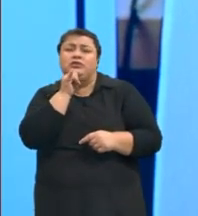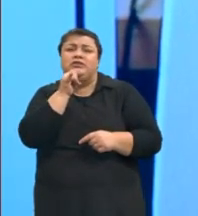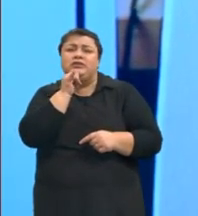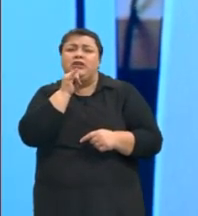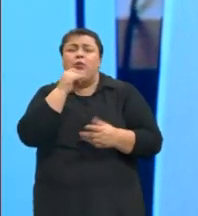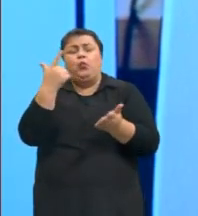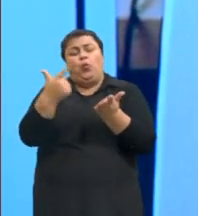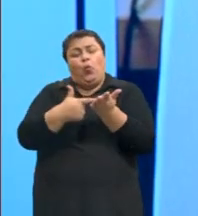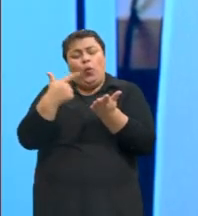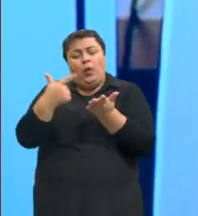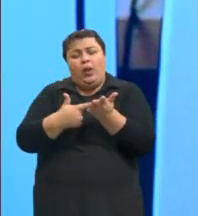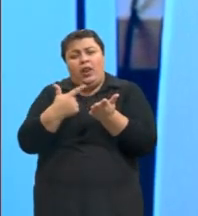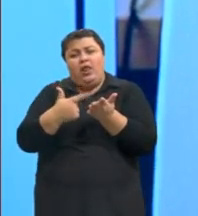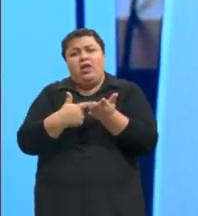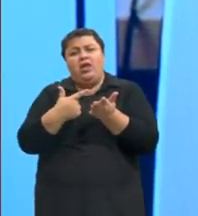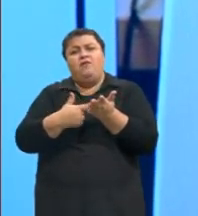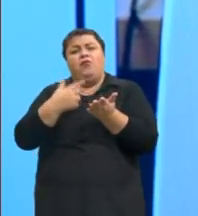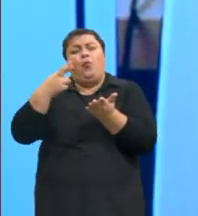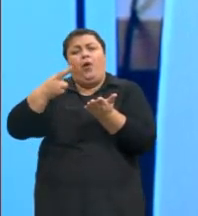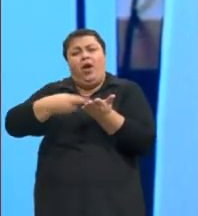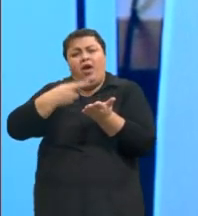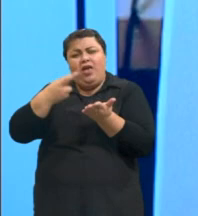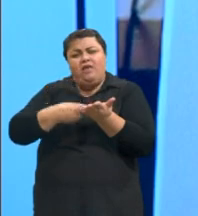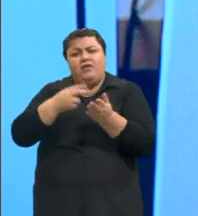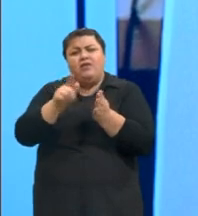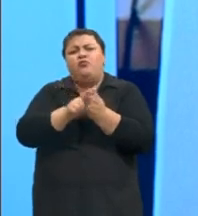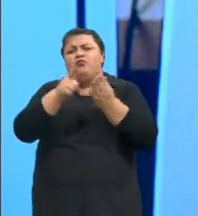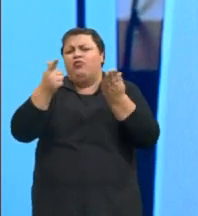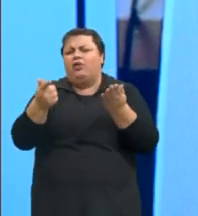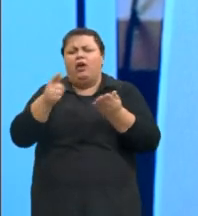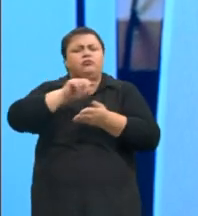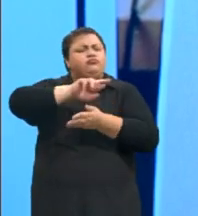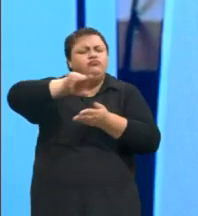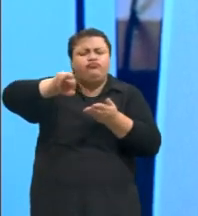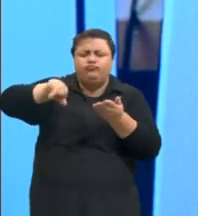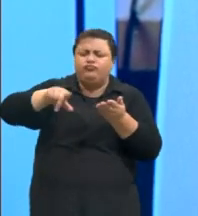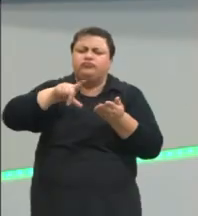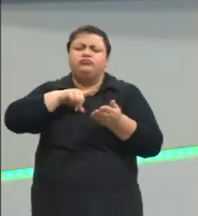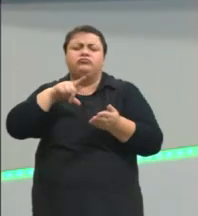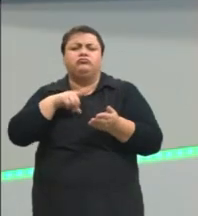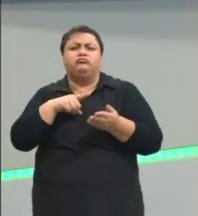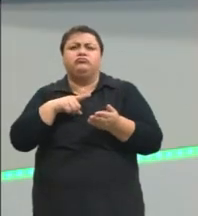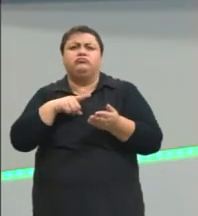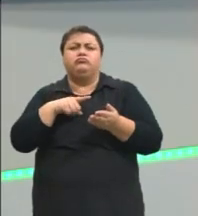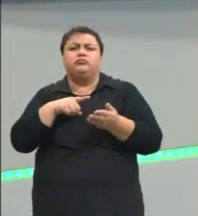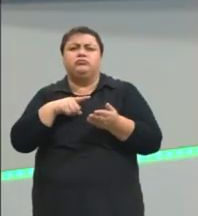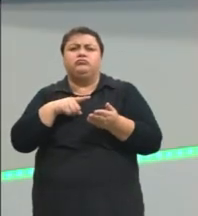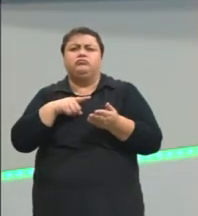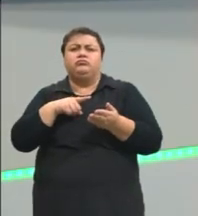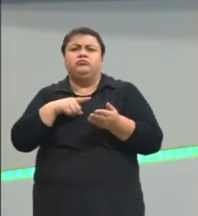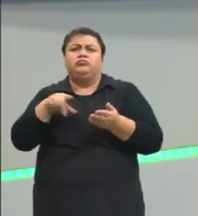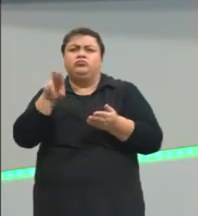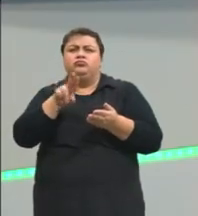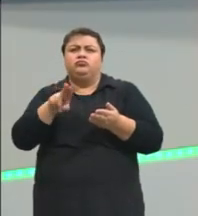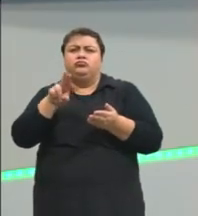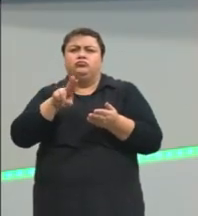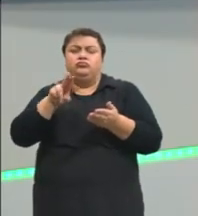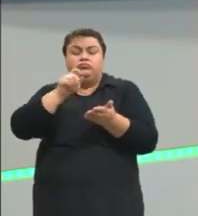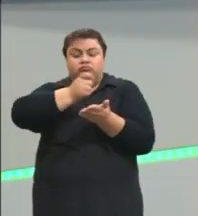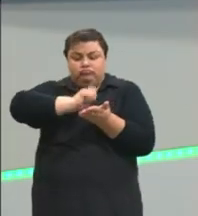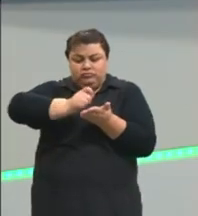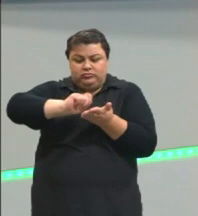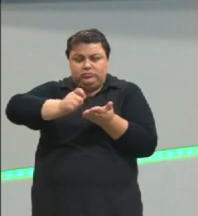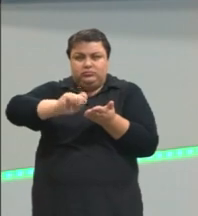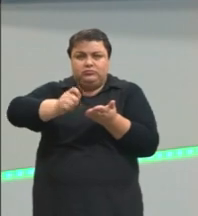livro, uma revista, um jornal, qualquer acesso que a gente tenha através da escrita,